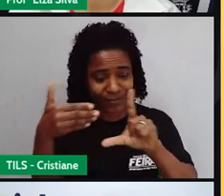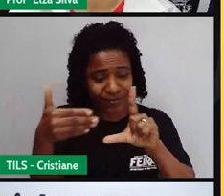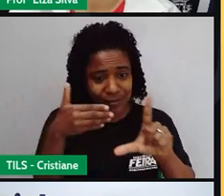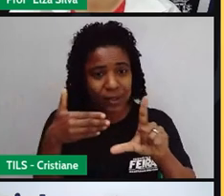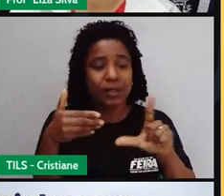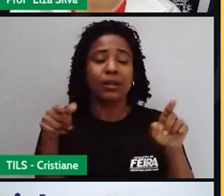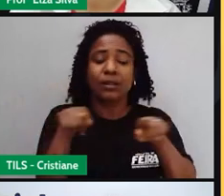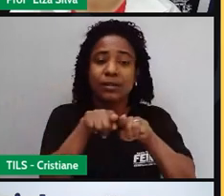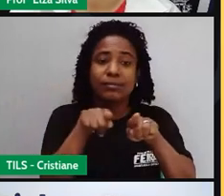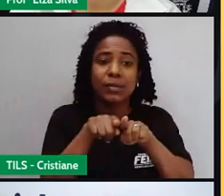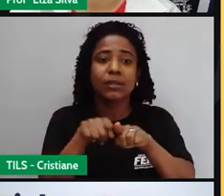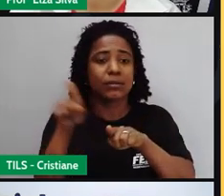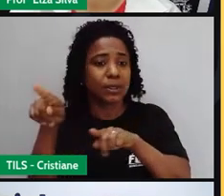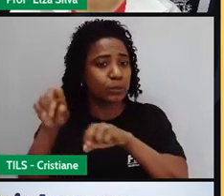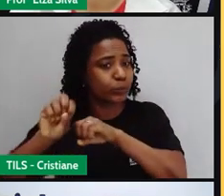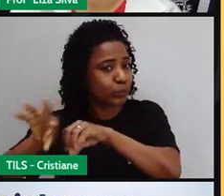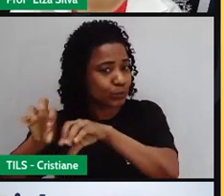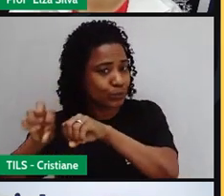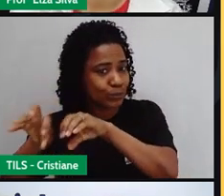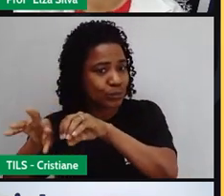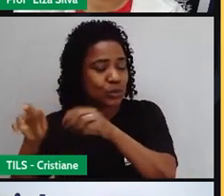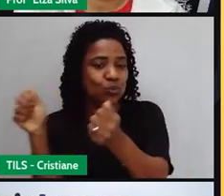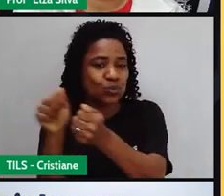na sua aula, né? Com o seu teacher.